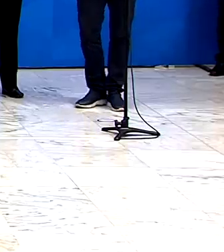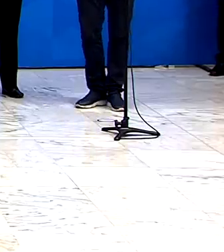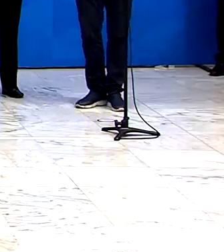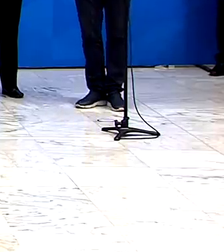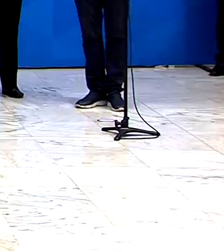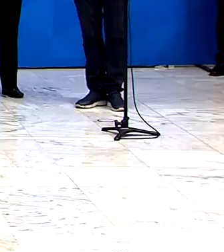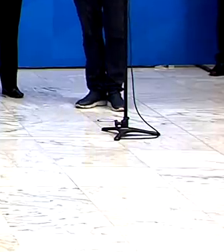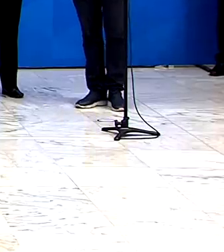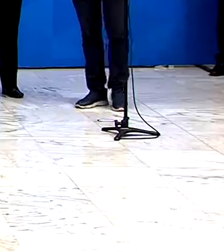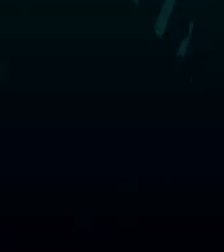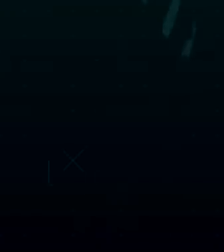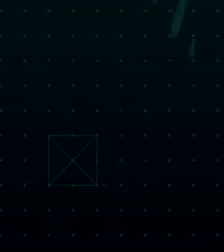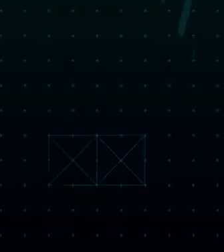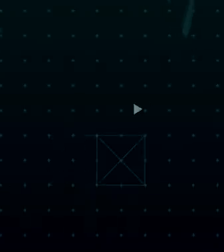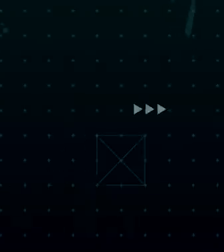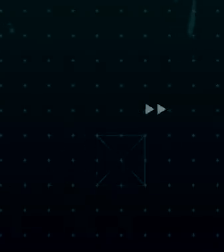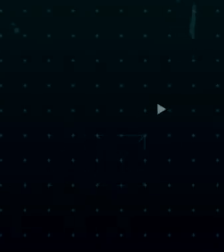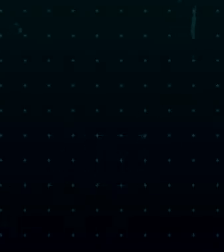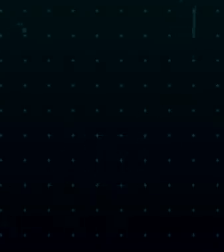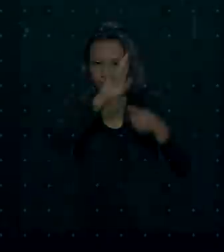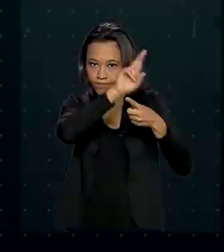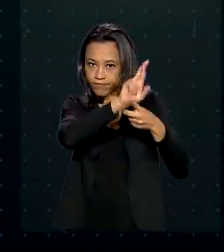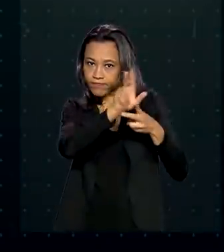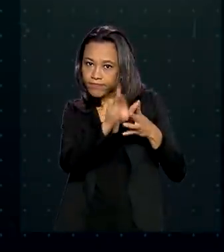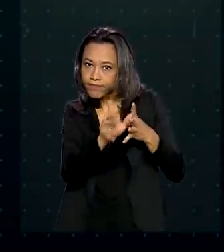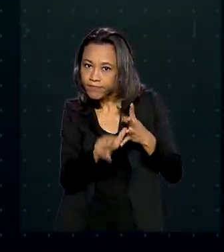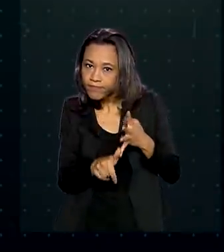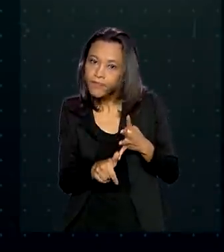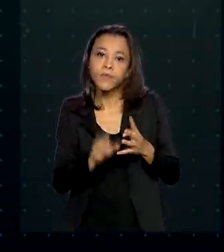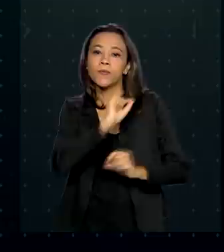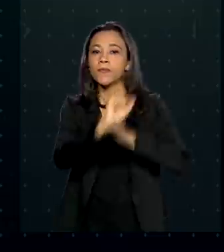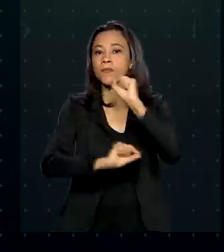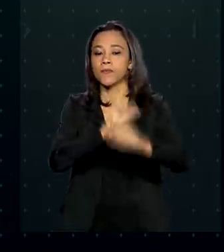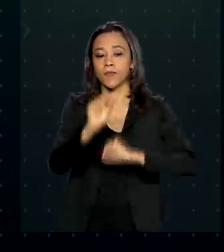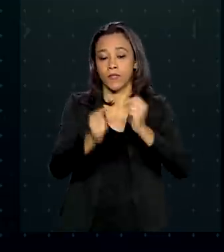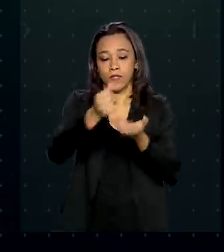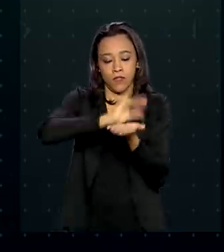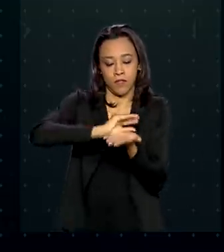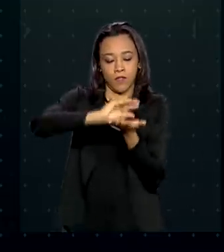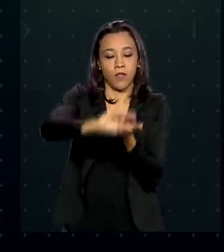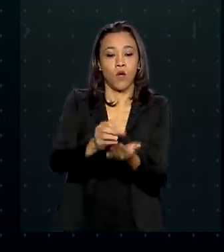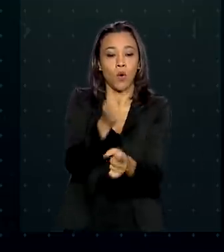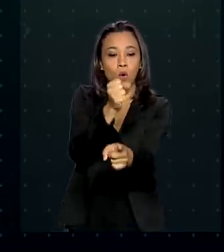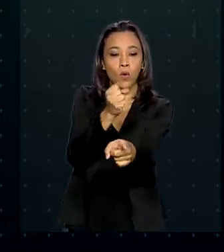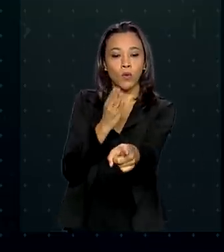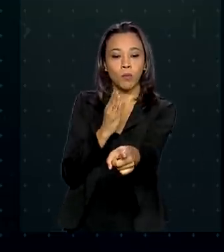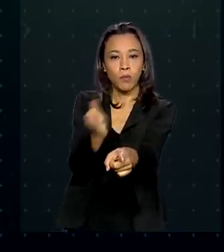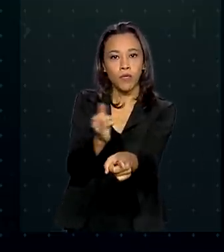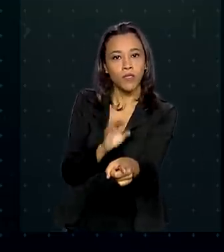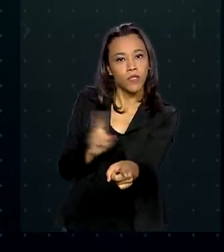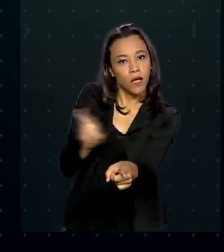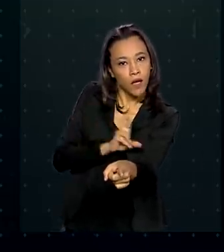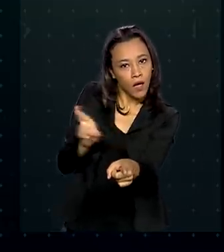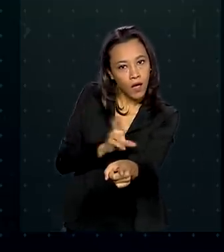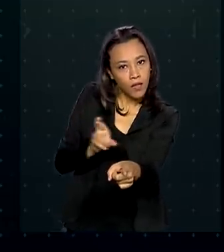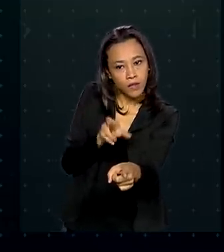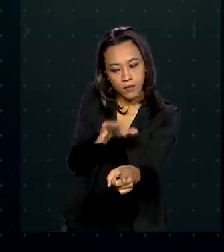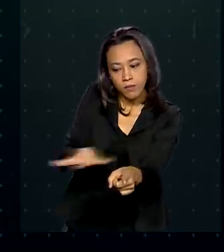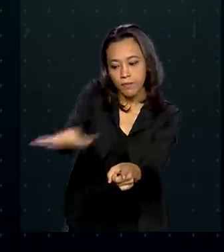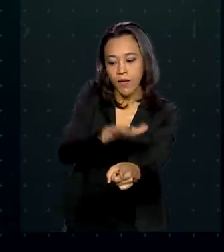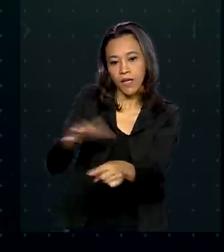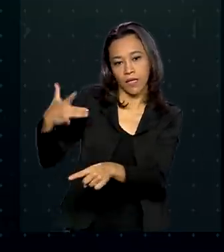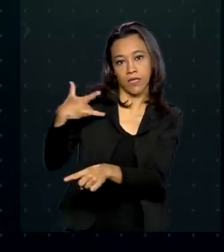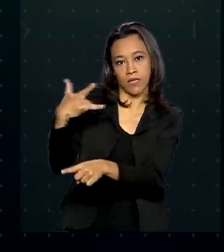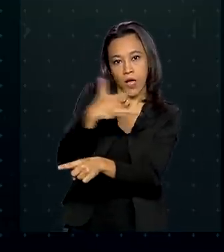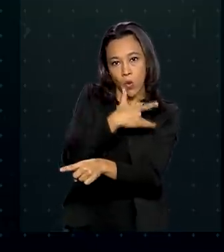combatido. Entre as ações está a transferência de 8 bilhões de reais do Fundo Nacional de Saúde para